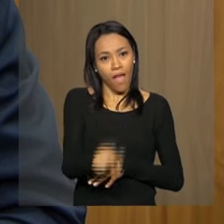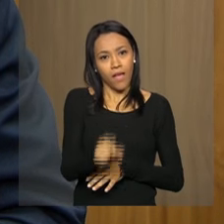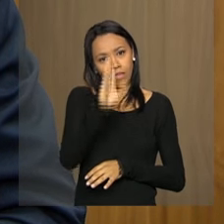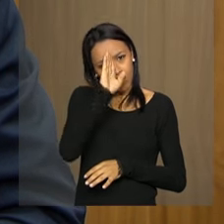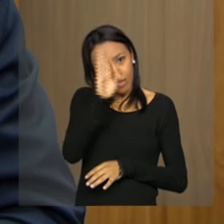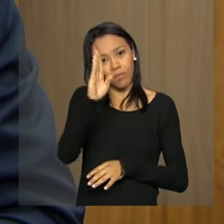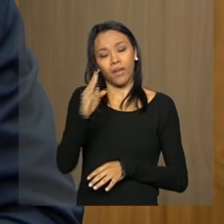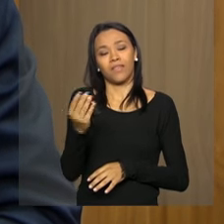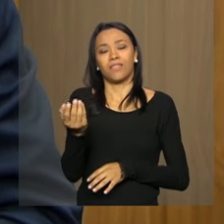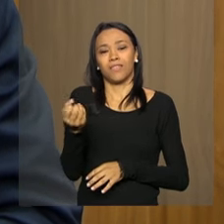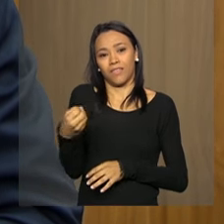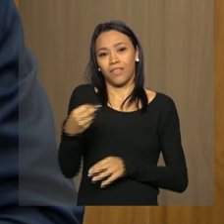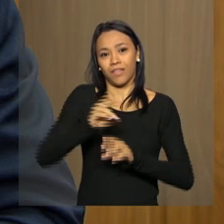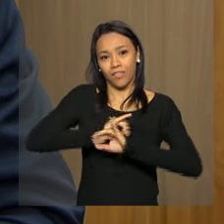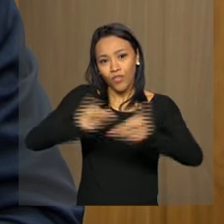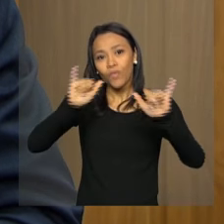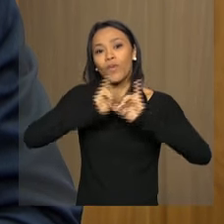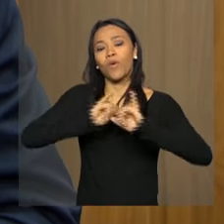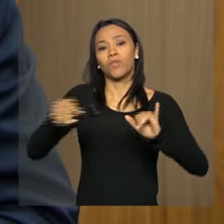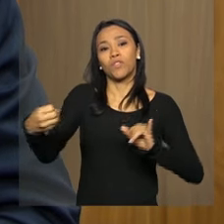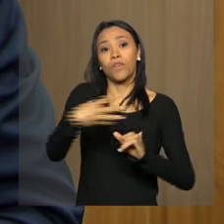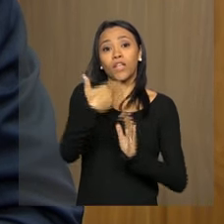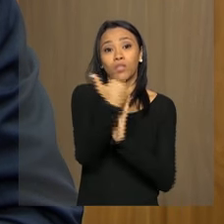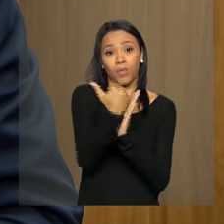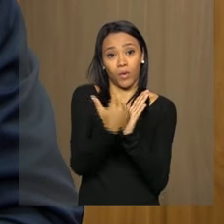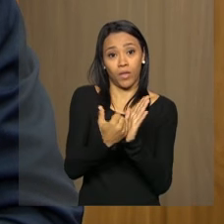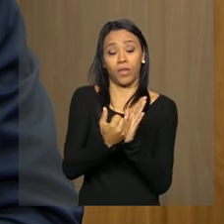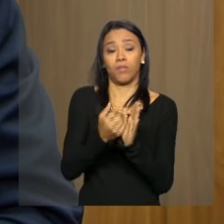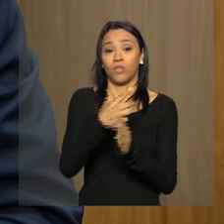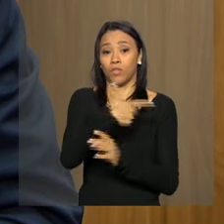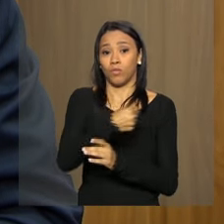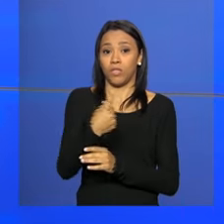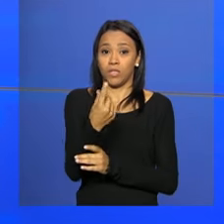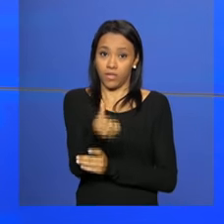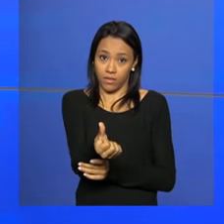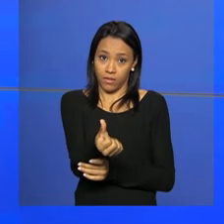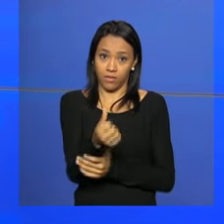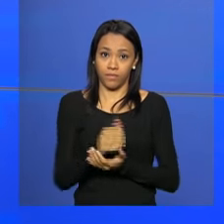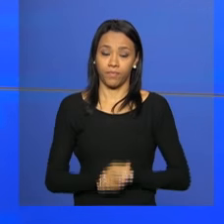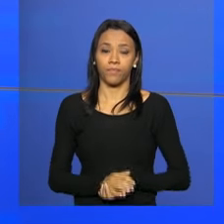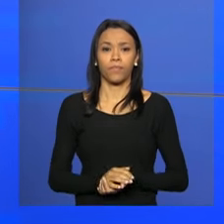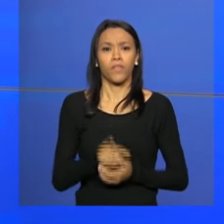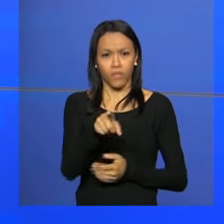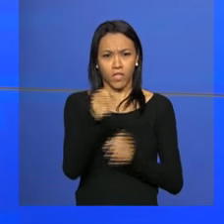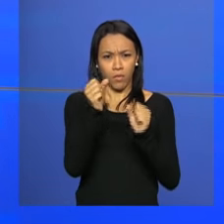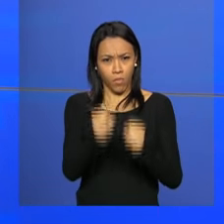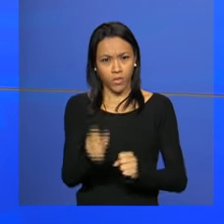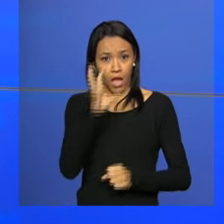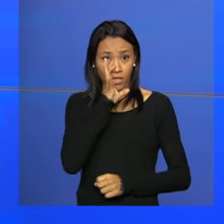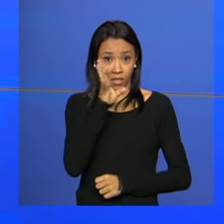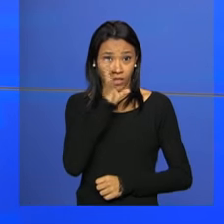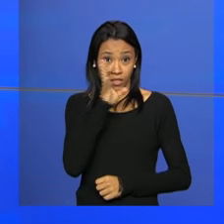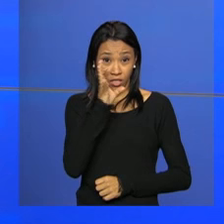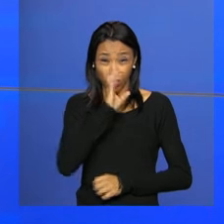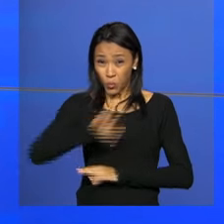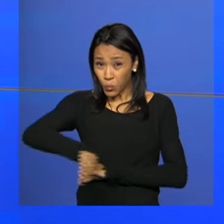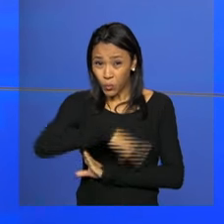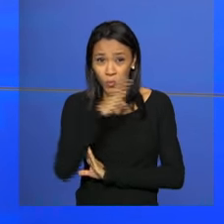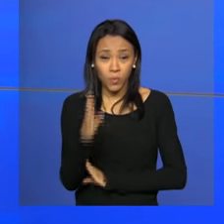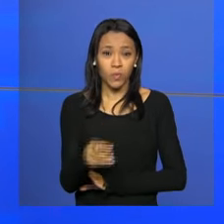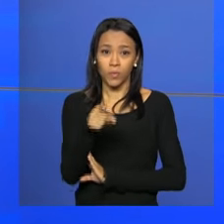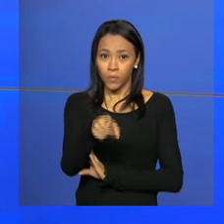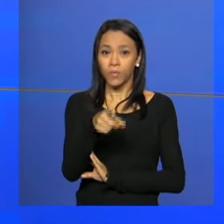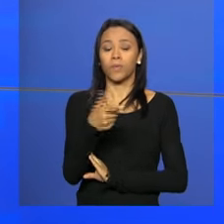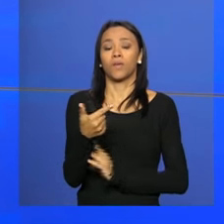novidades do programa de 2016. Você pode assistir a entrevista na íntegra com Joaquim